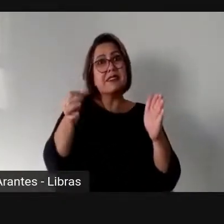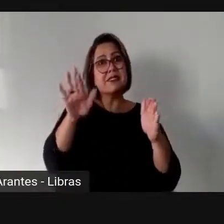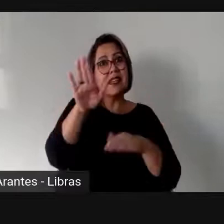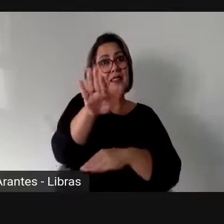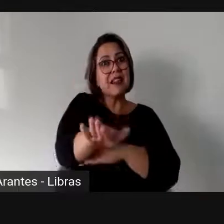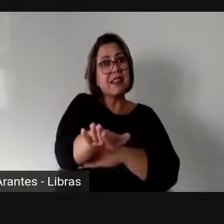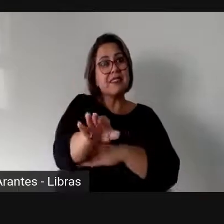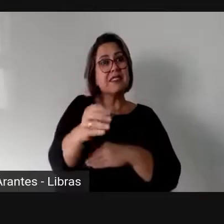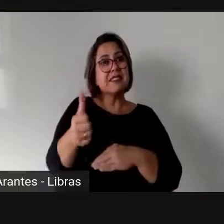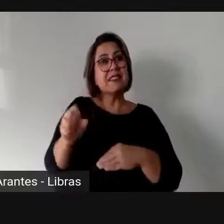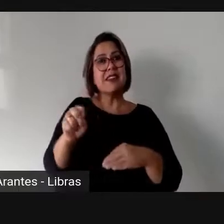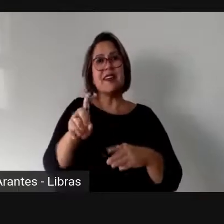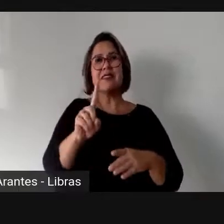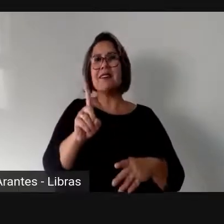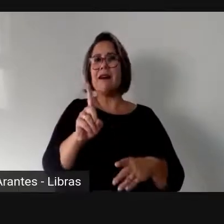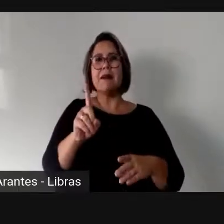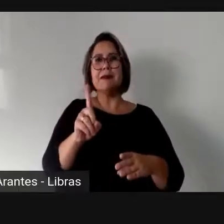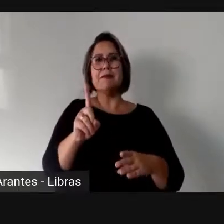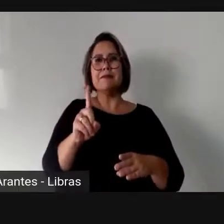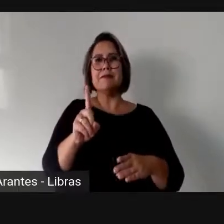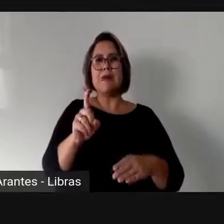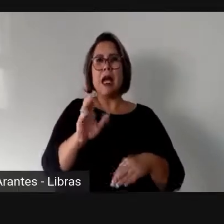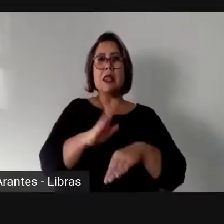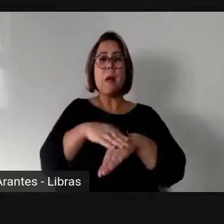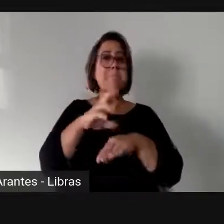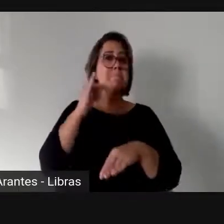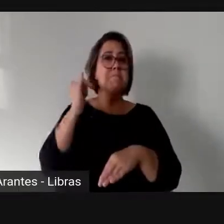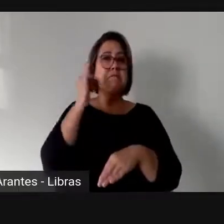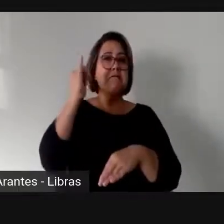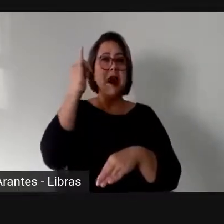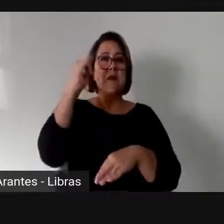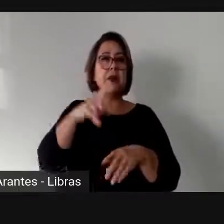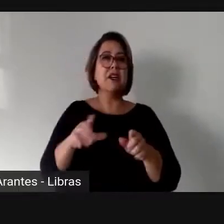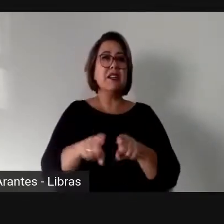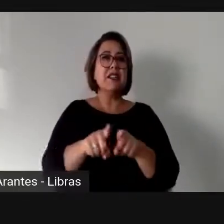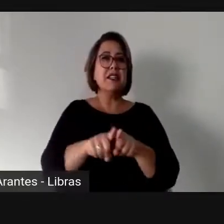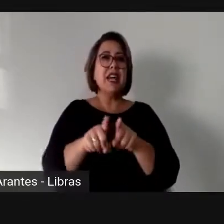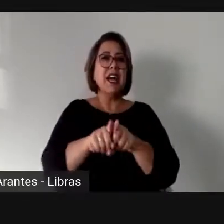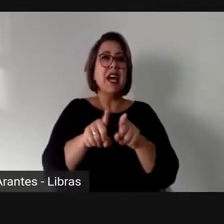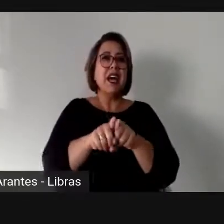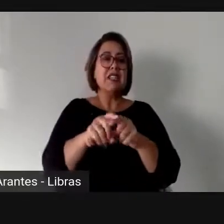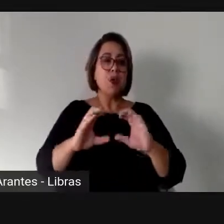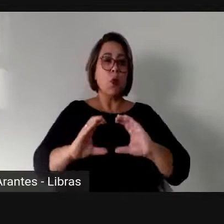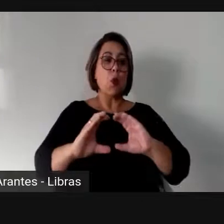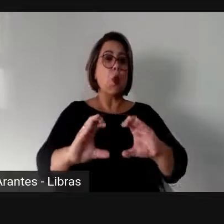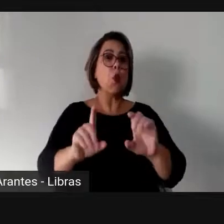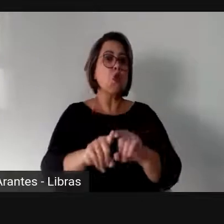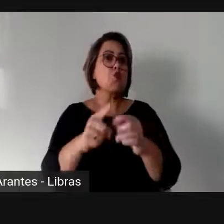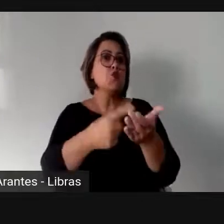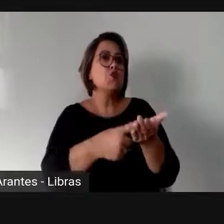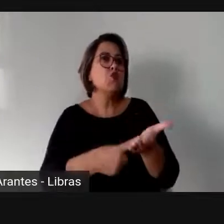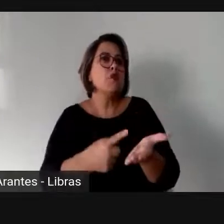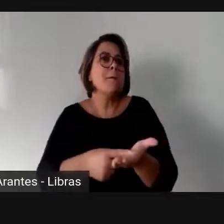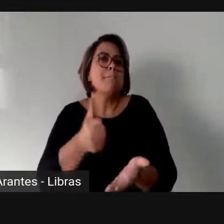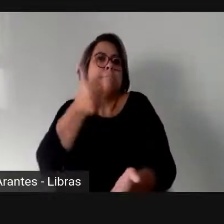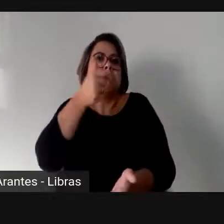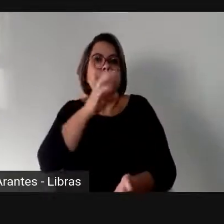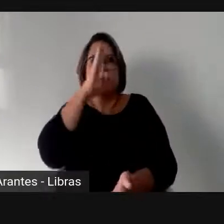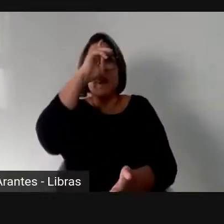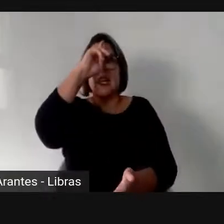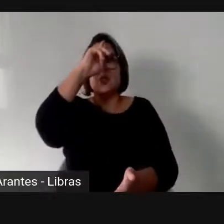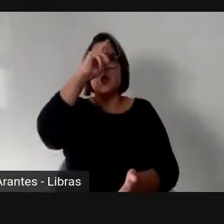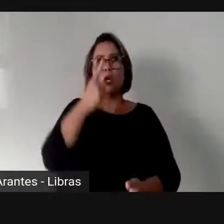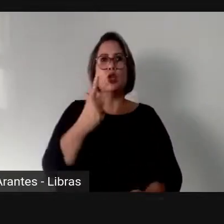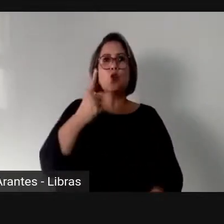elas vão se dar meia-noite, uma hora da manhã, que são as grandes comissões. as mulheres não vão estar nesse lugar,